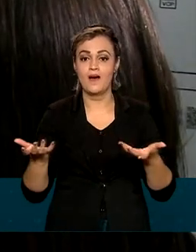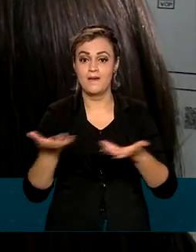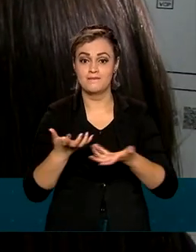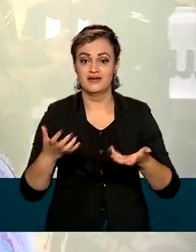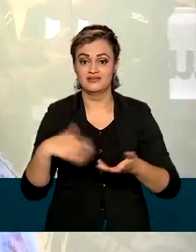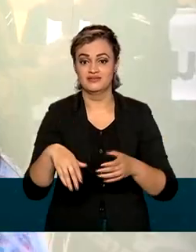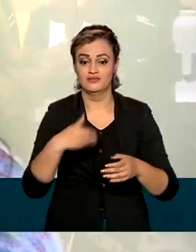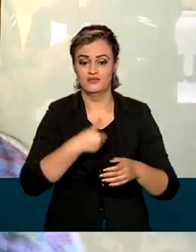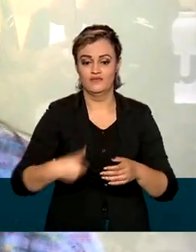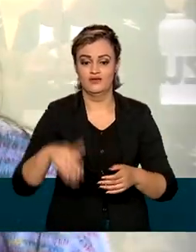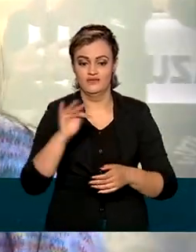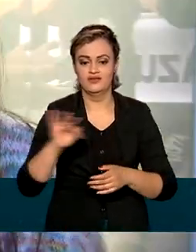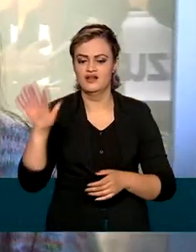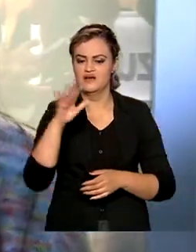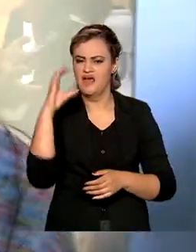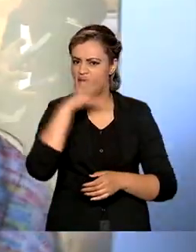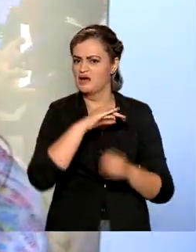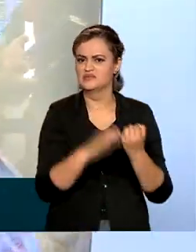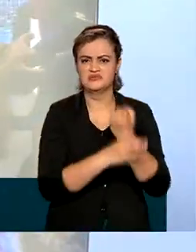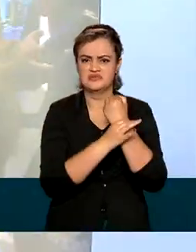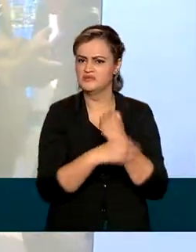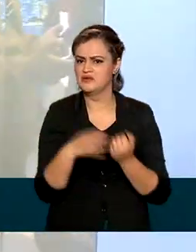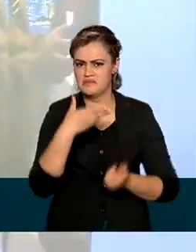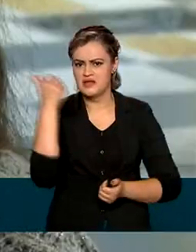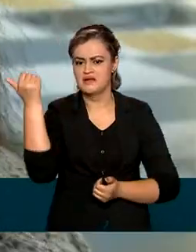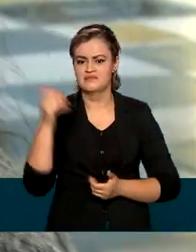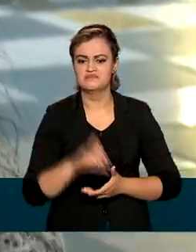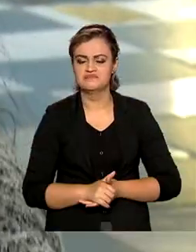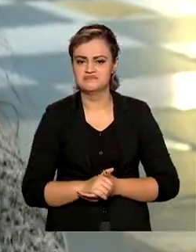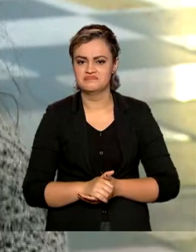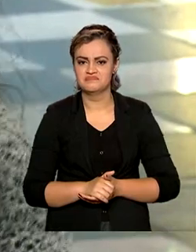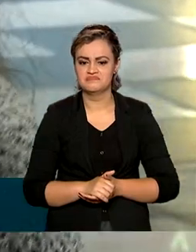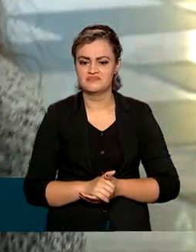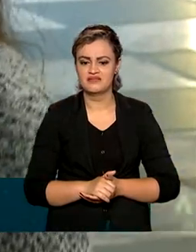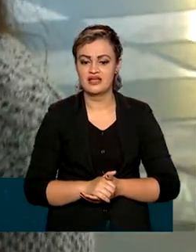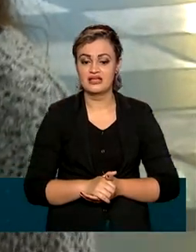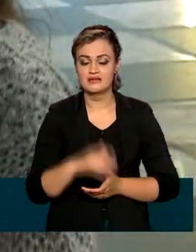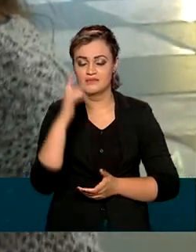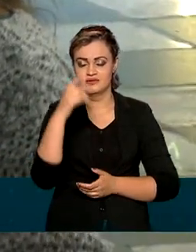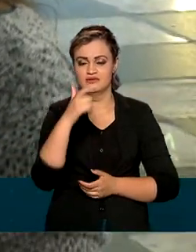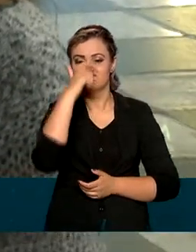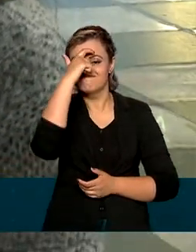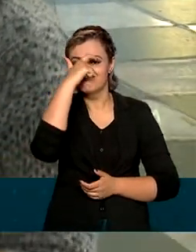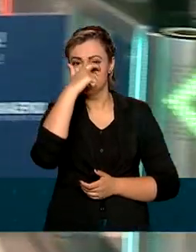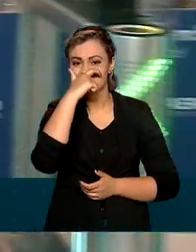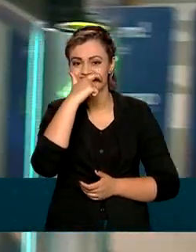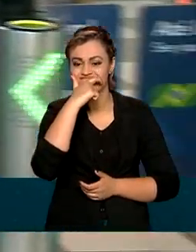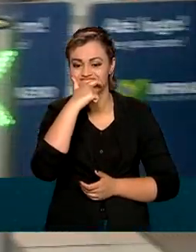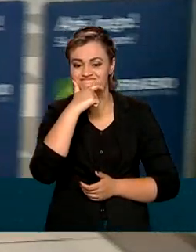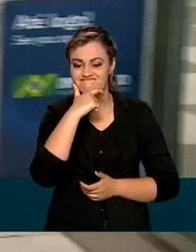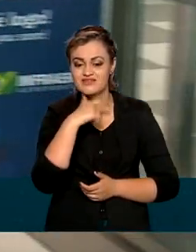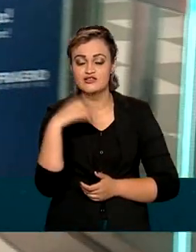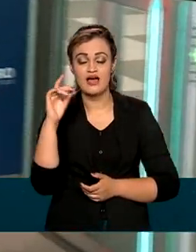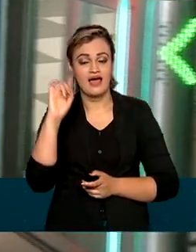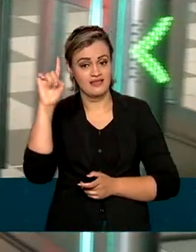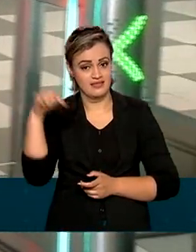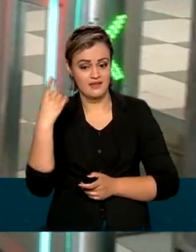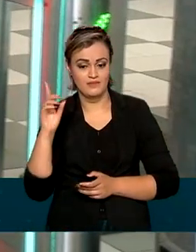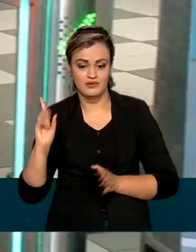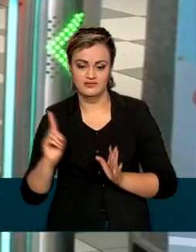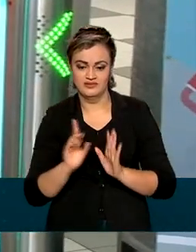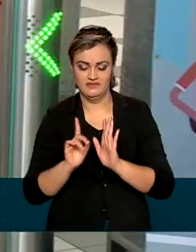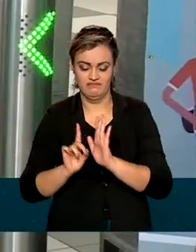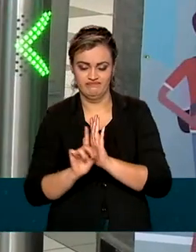governo federal. Mais rápido e mais seguro, bem melhor, mais prático. Depois que a imagem do passageiro é registrada, basta se apresentar nos